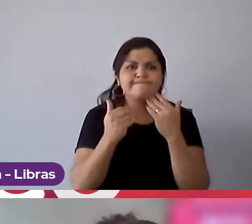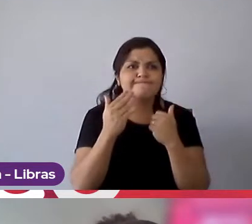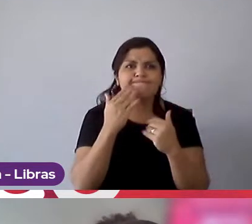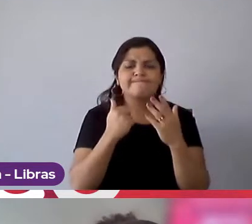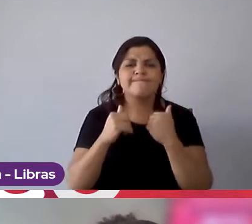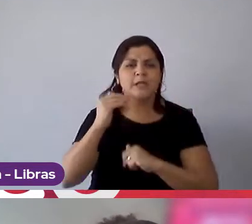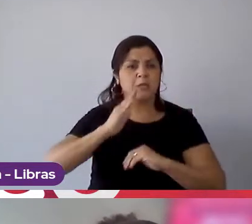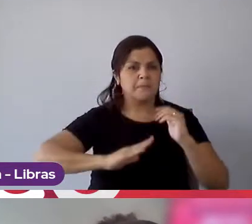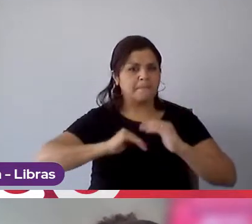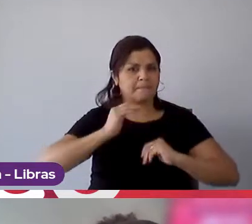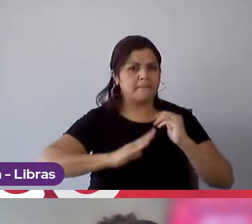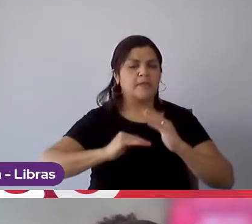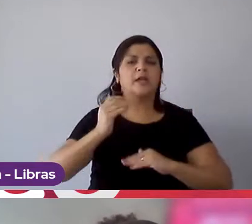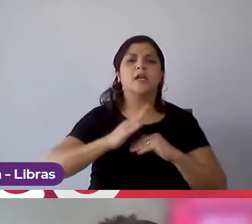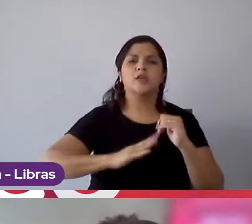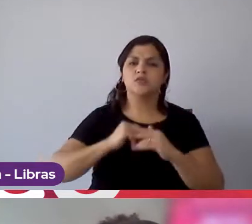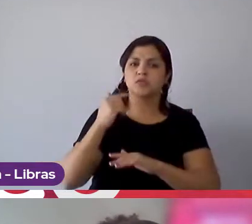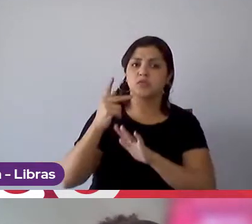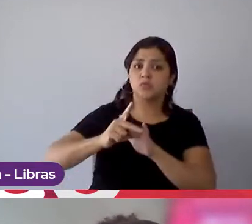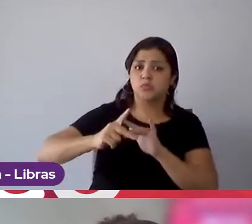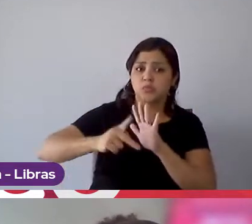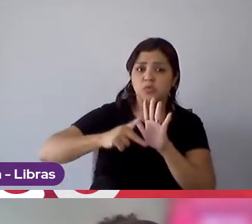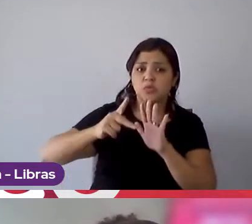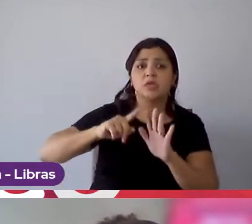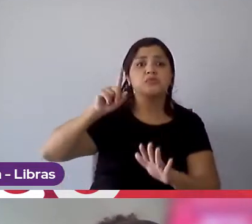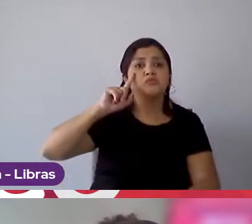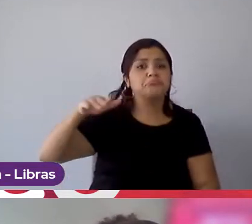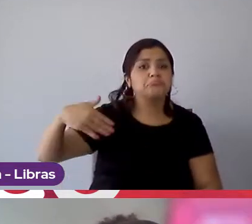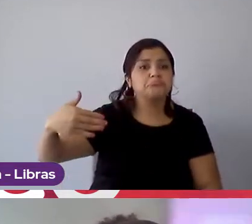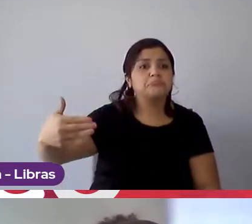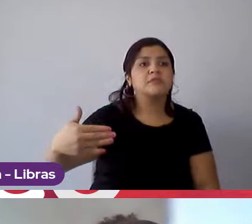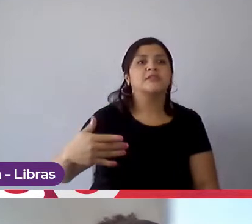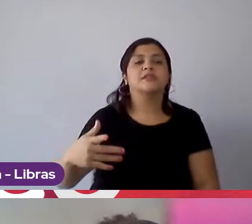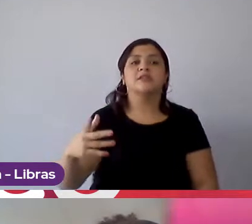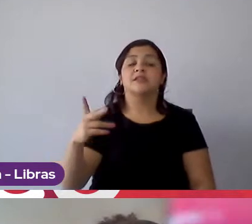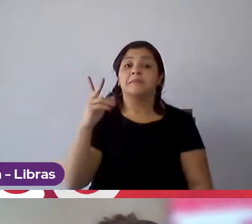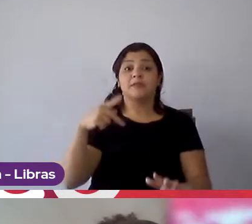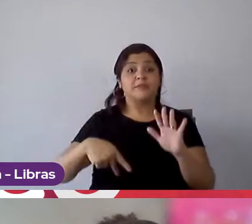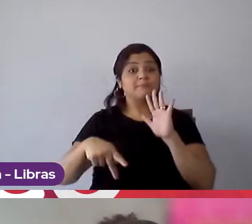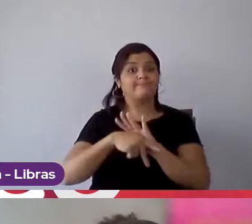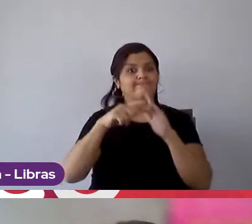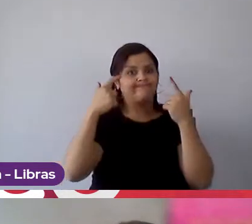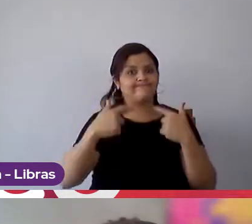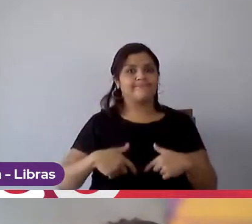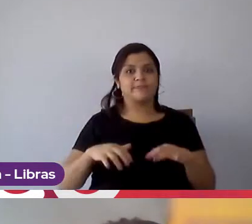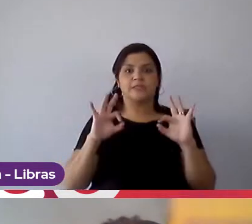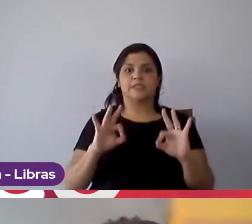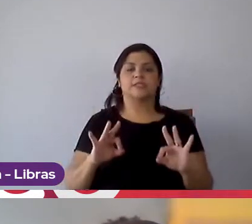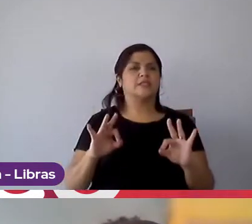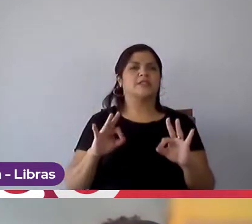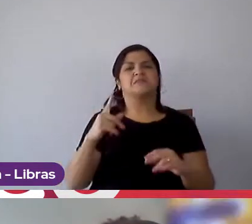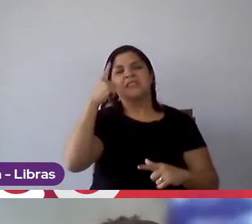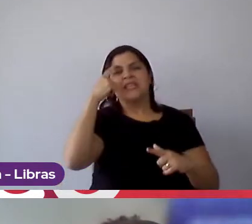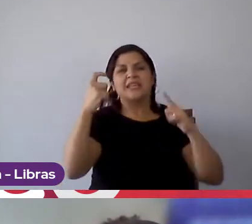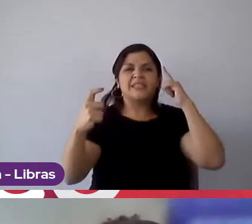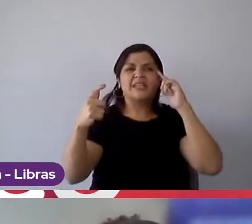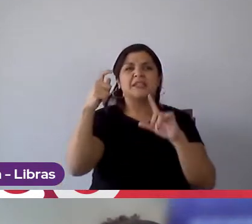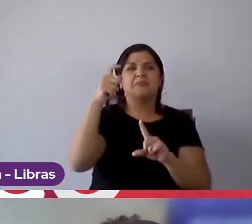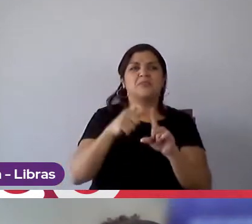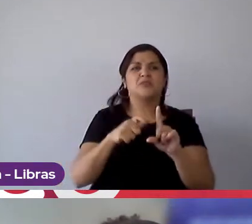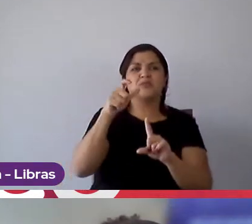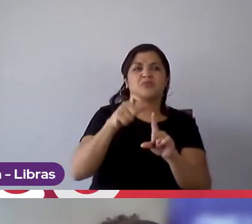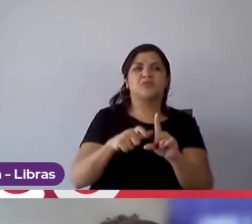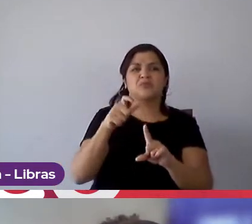case de vocês, apliquem no dia a dia, mas sejam vocês, não criam personagem na hora de